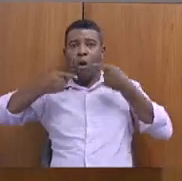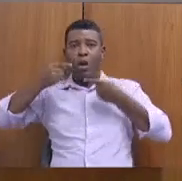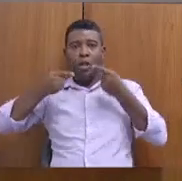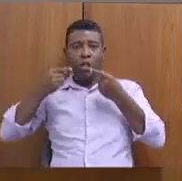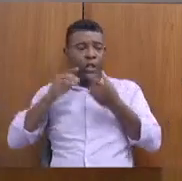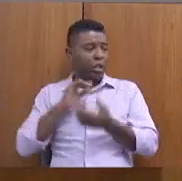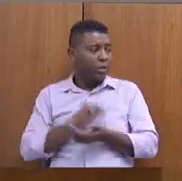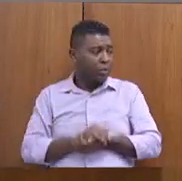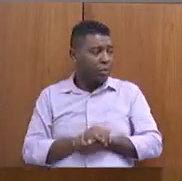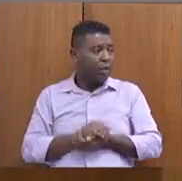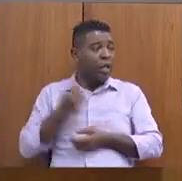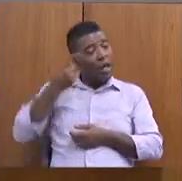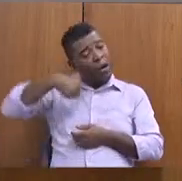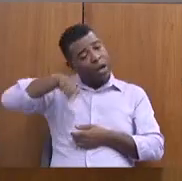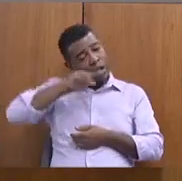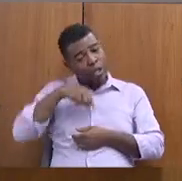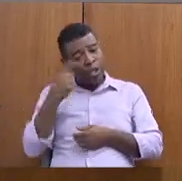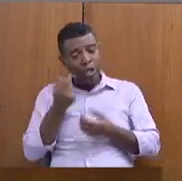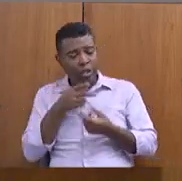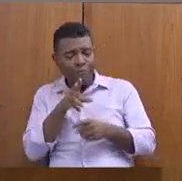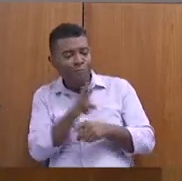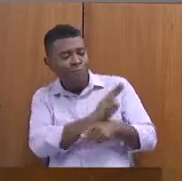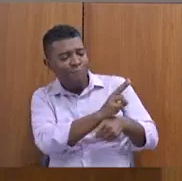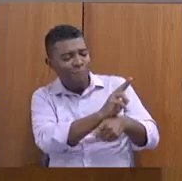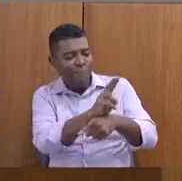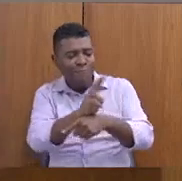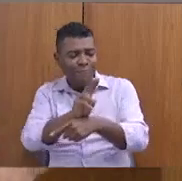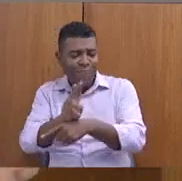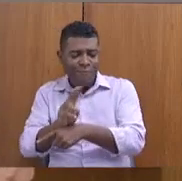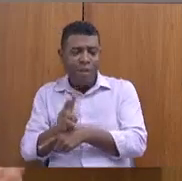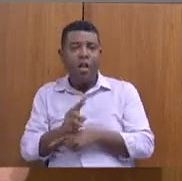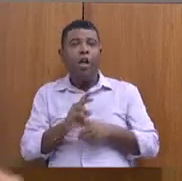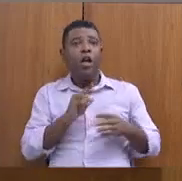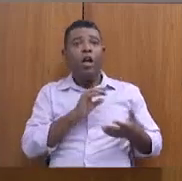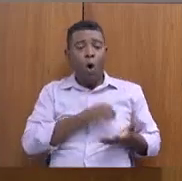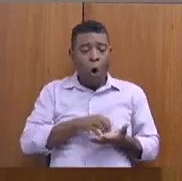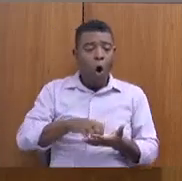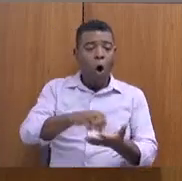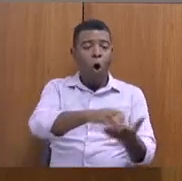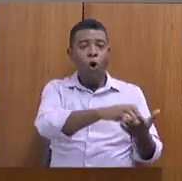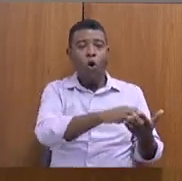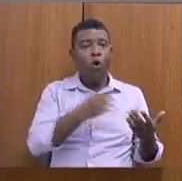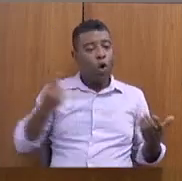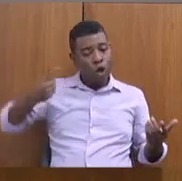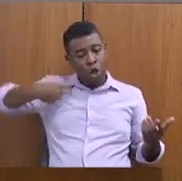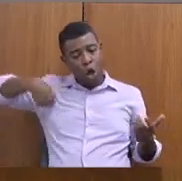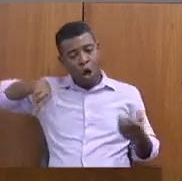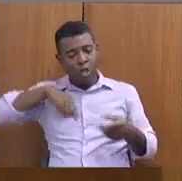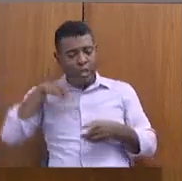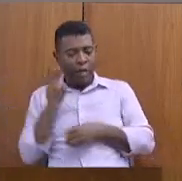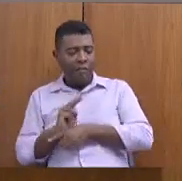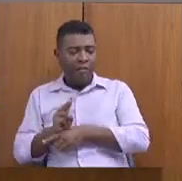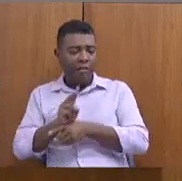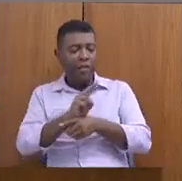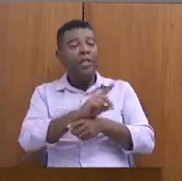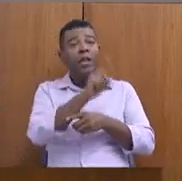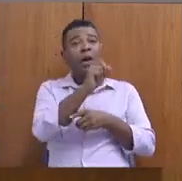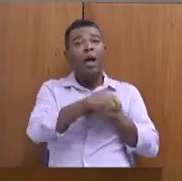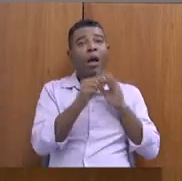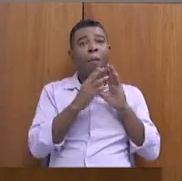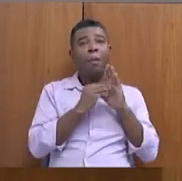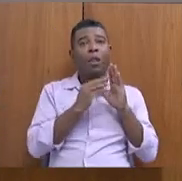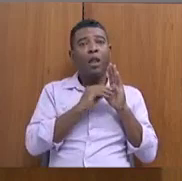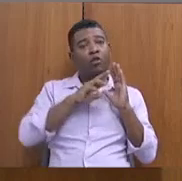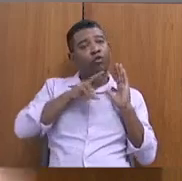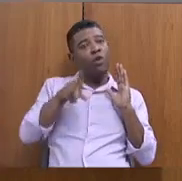informações de todos os órgãos que trabalham em política habitacional. Isso é um modelo diferente, um pouco, mas eu acredito que só